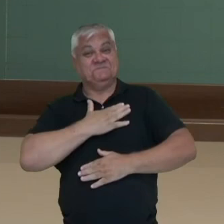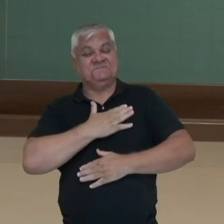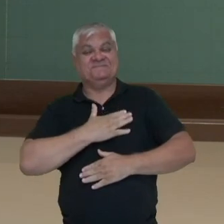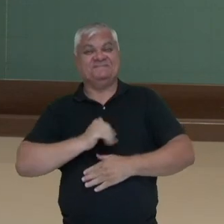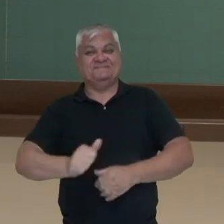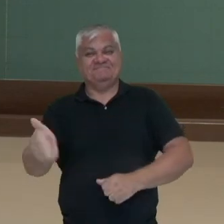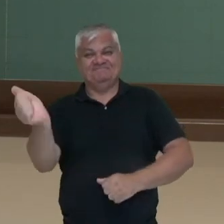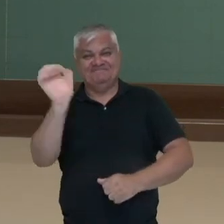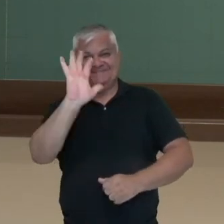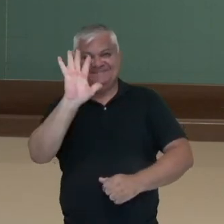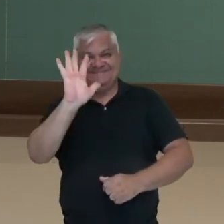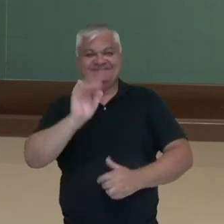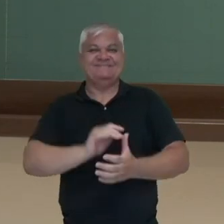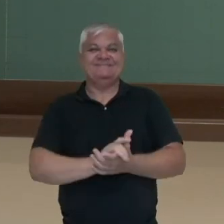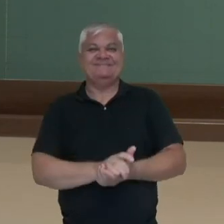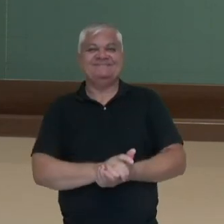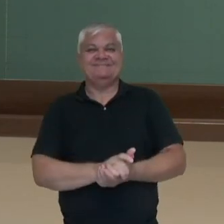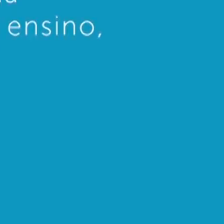gostado e até breve!